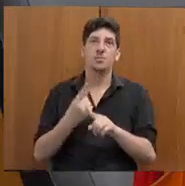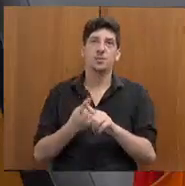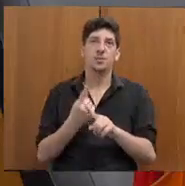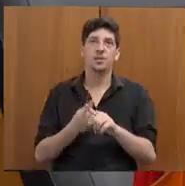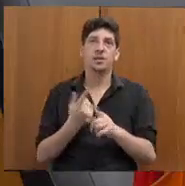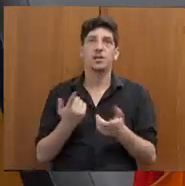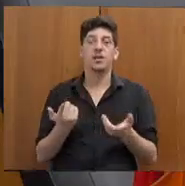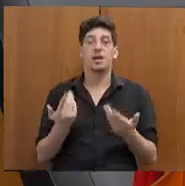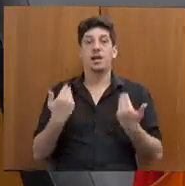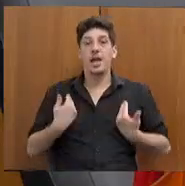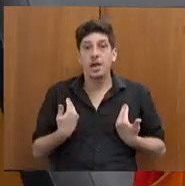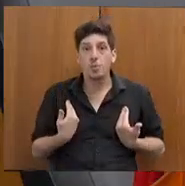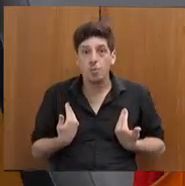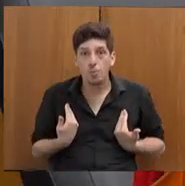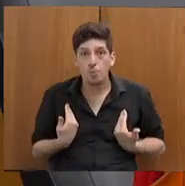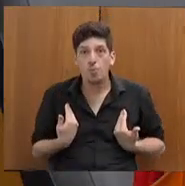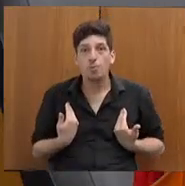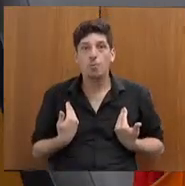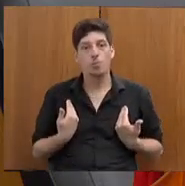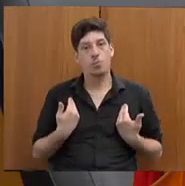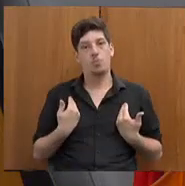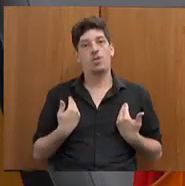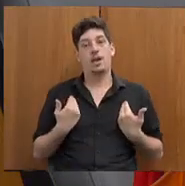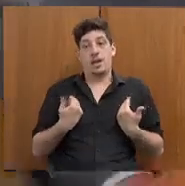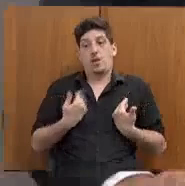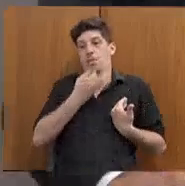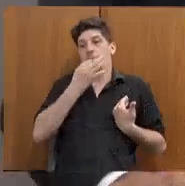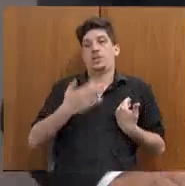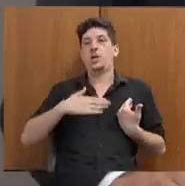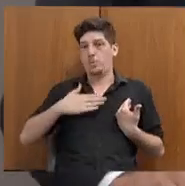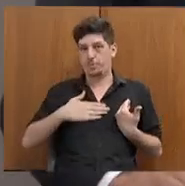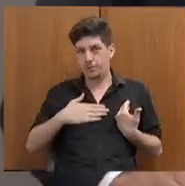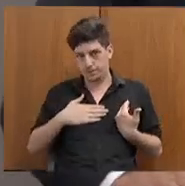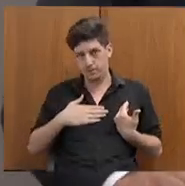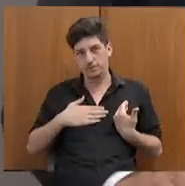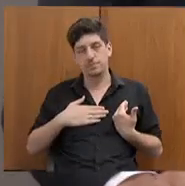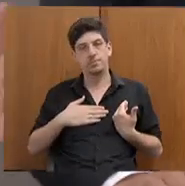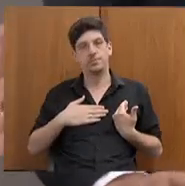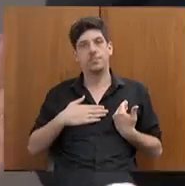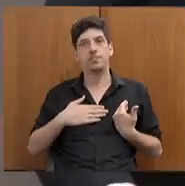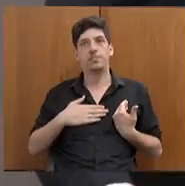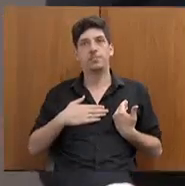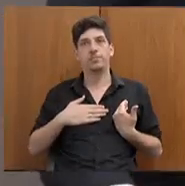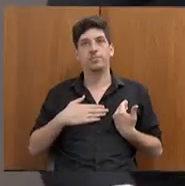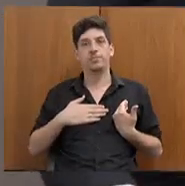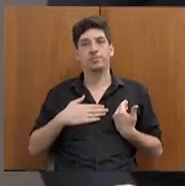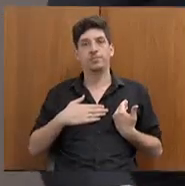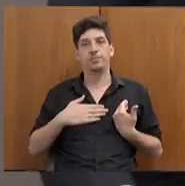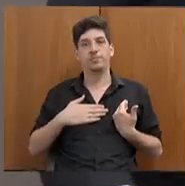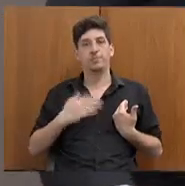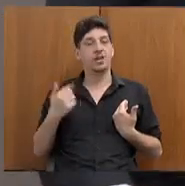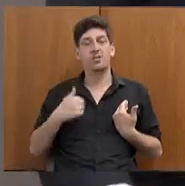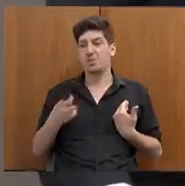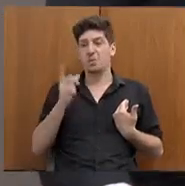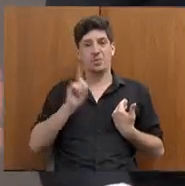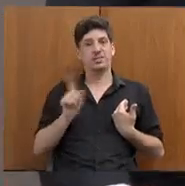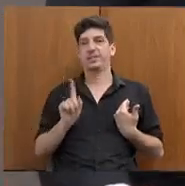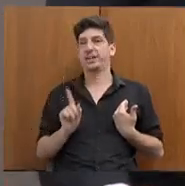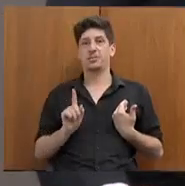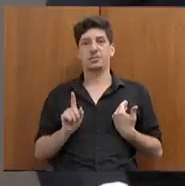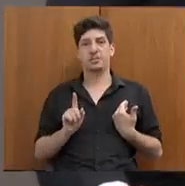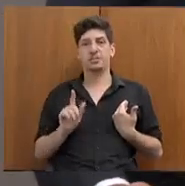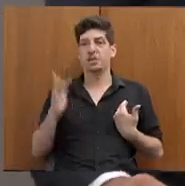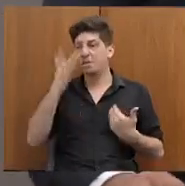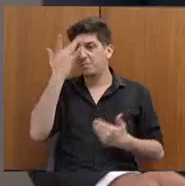estou vendo de fora, estou olhando de fora. Eu não vejo essa questão. Nós estamos ali, são pessoas